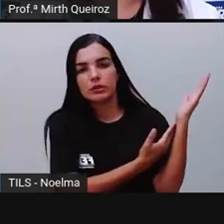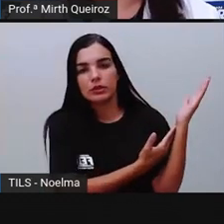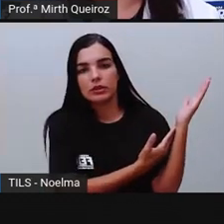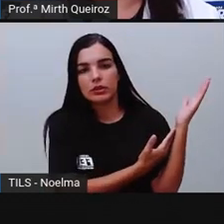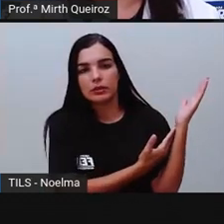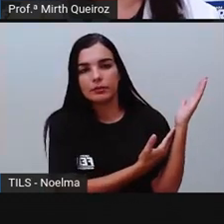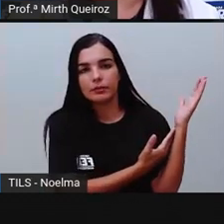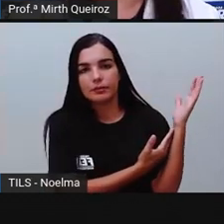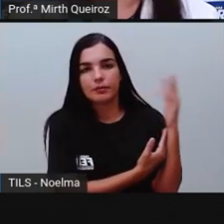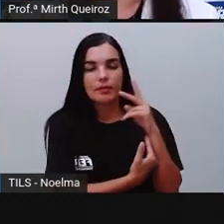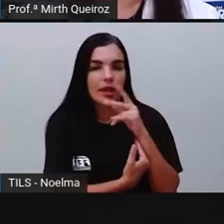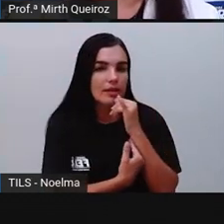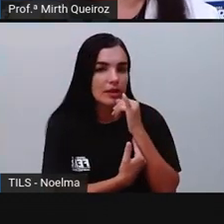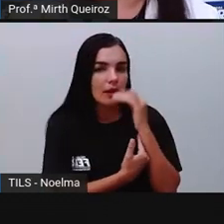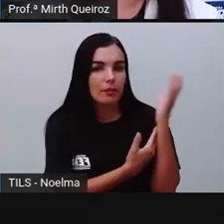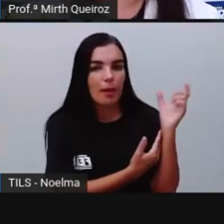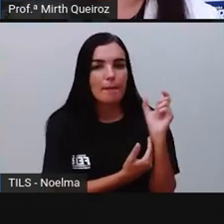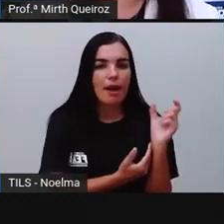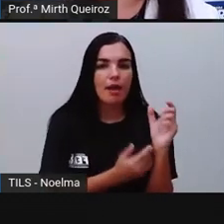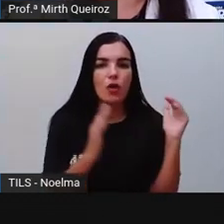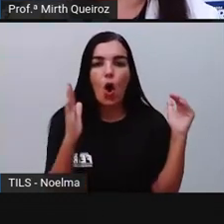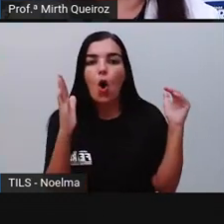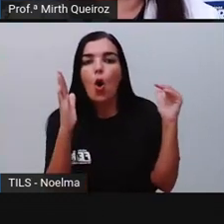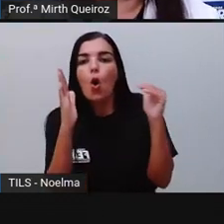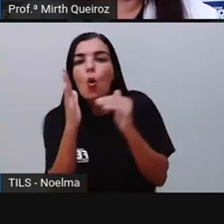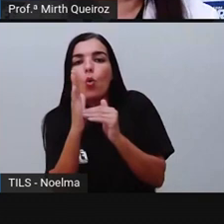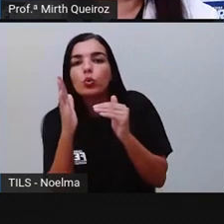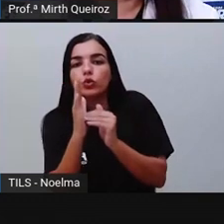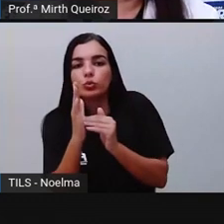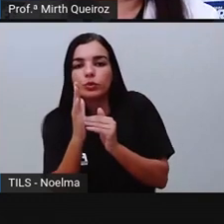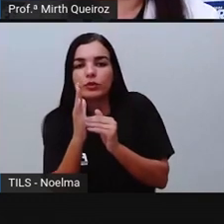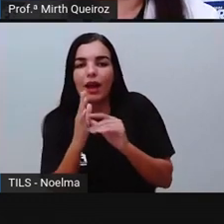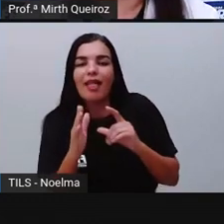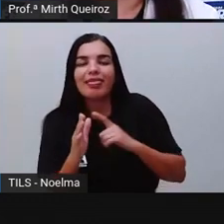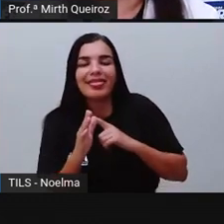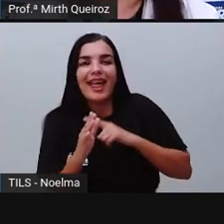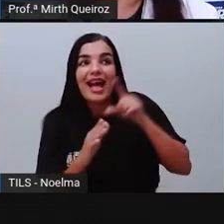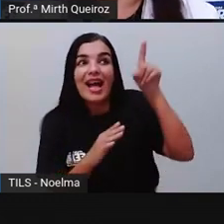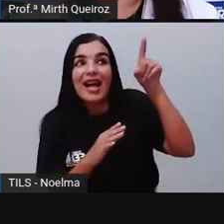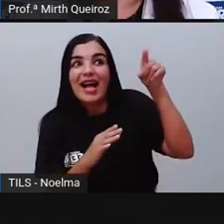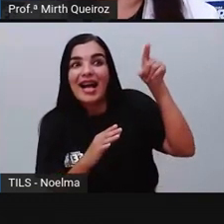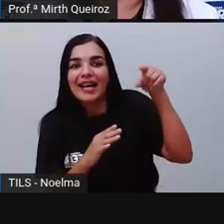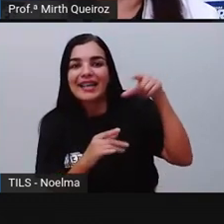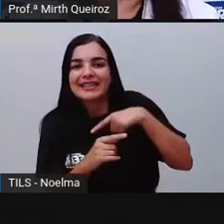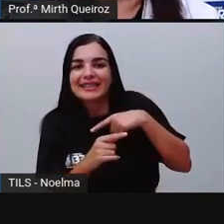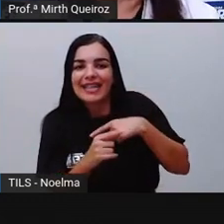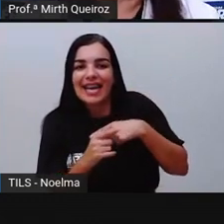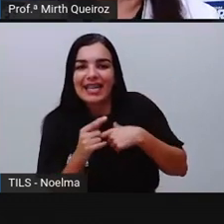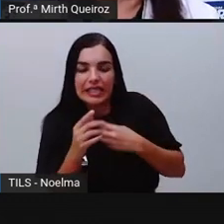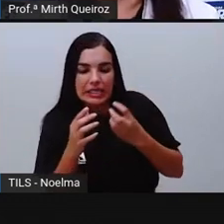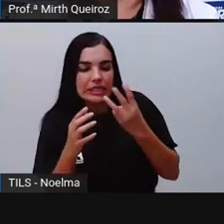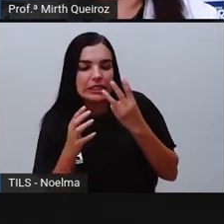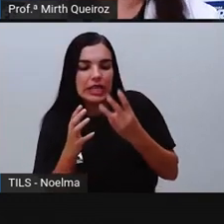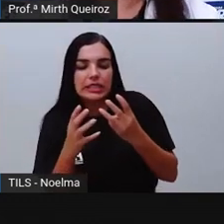Último, olha só. Último, acadêmico,